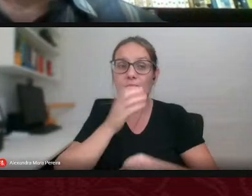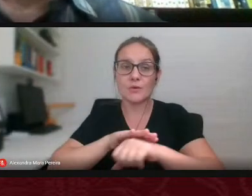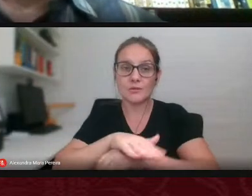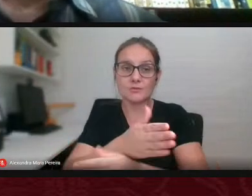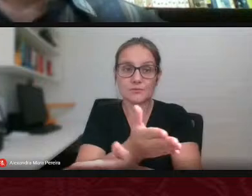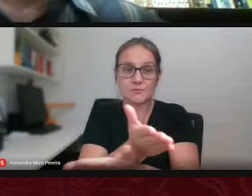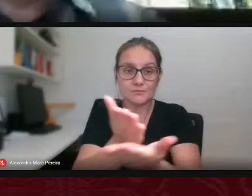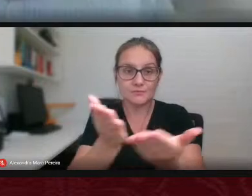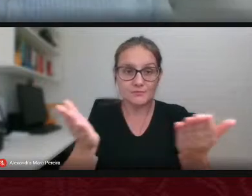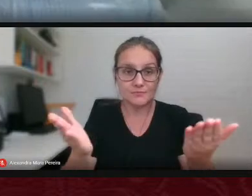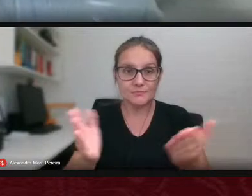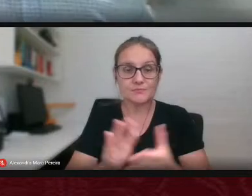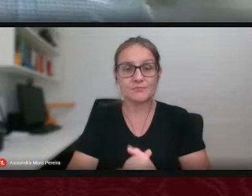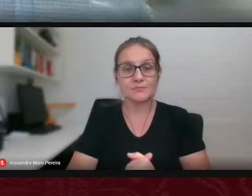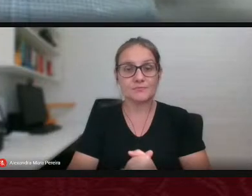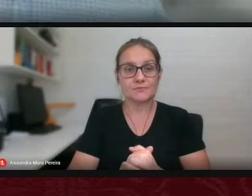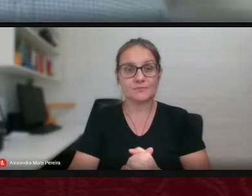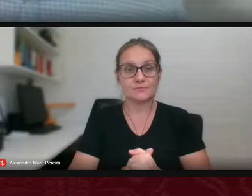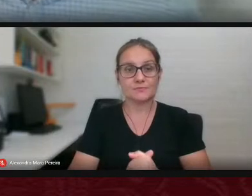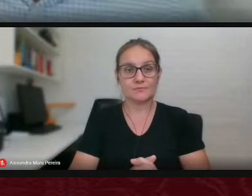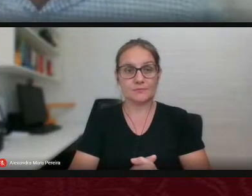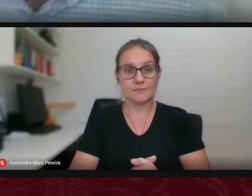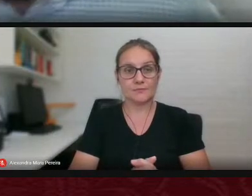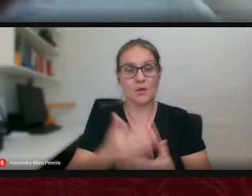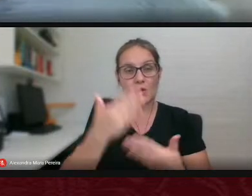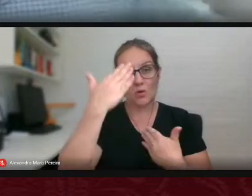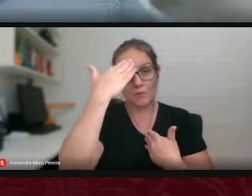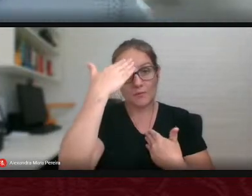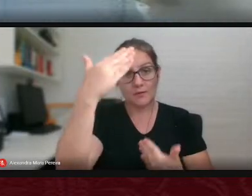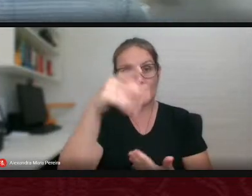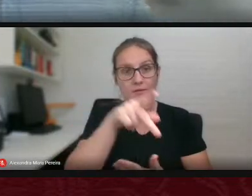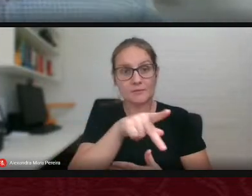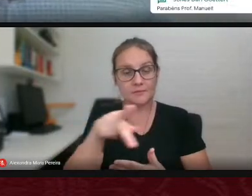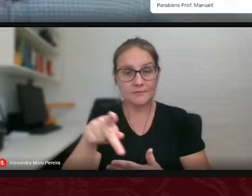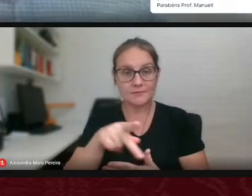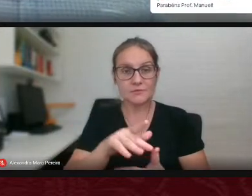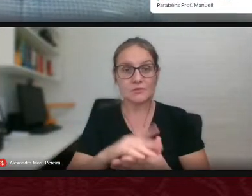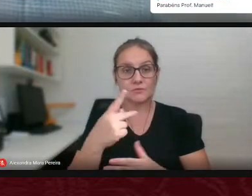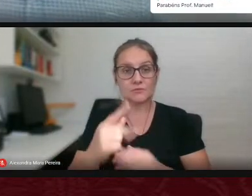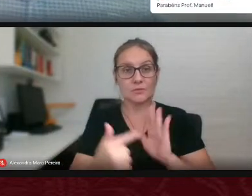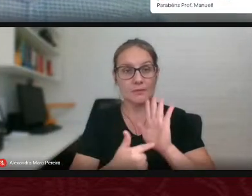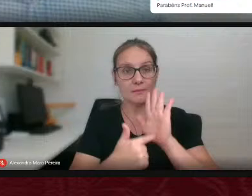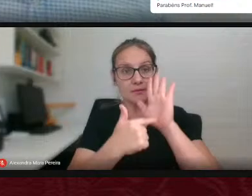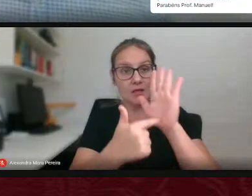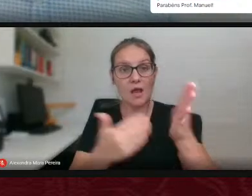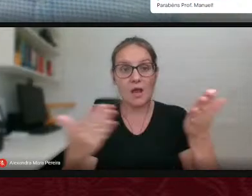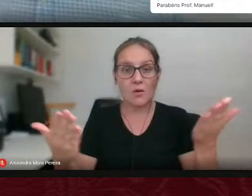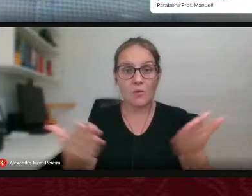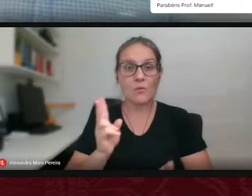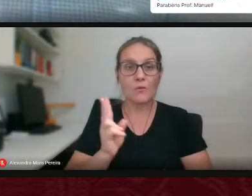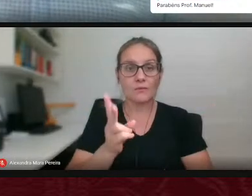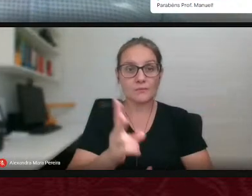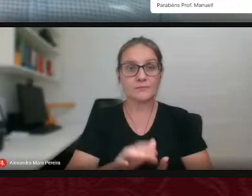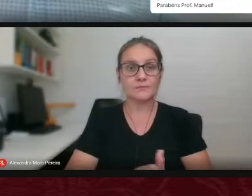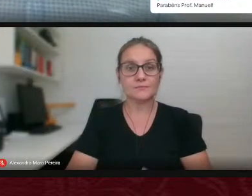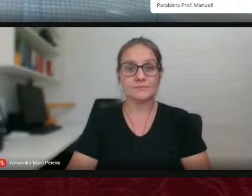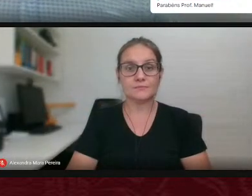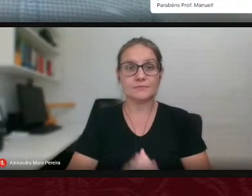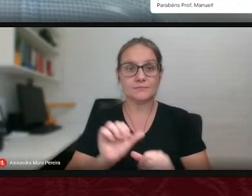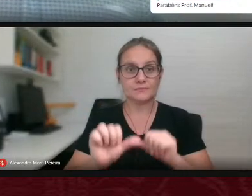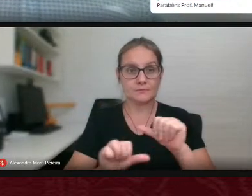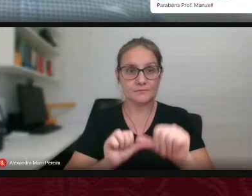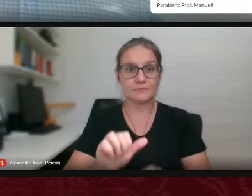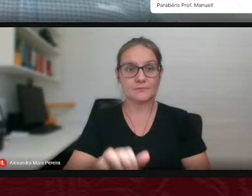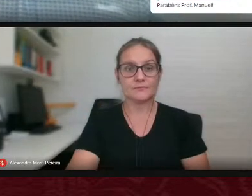Obrigado professor pela sua apresentação nós agora damos continuidade então com a